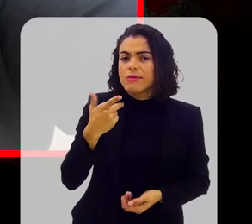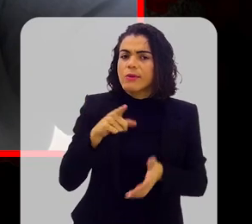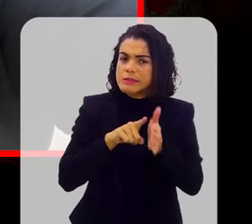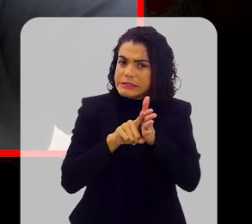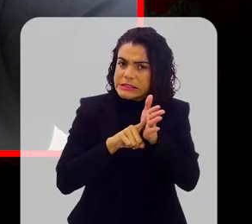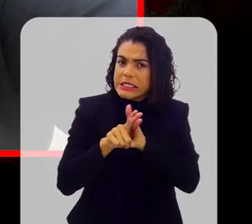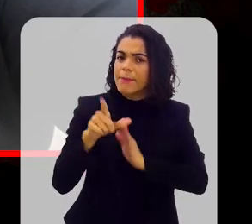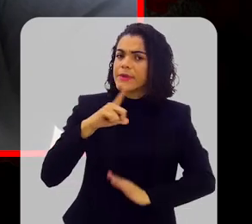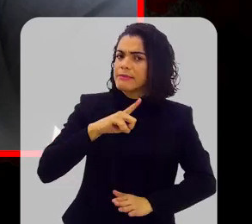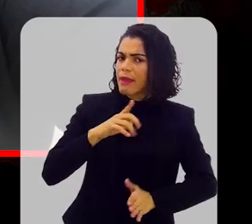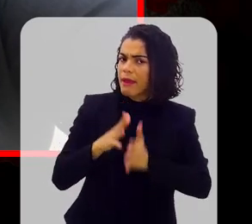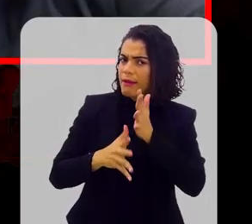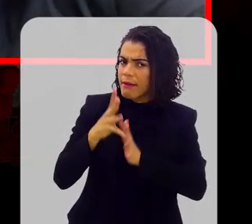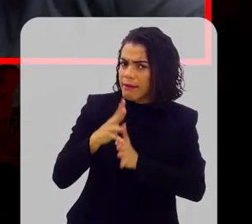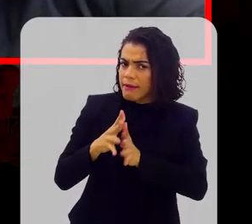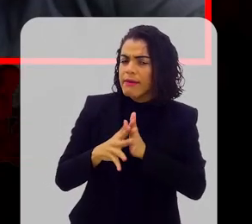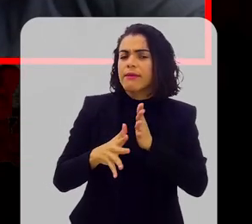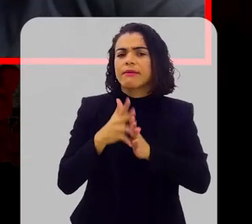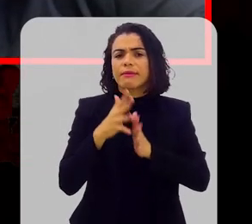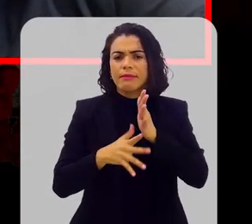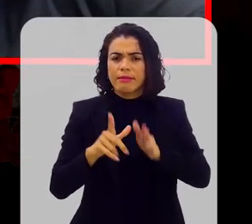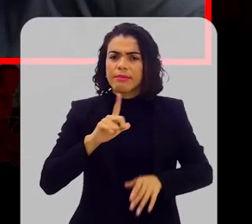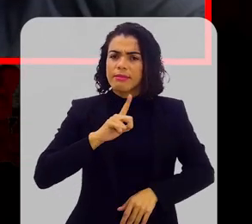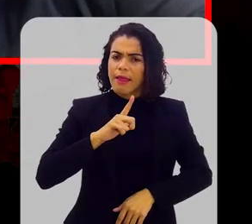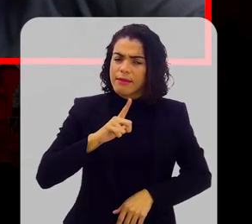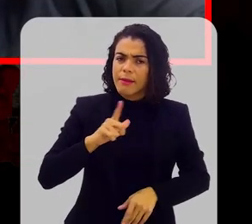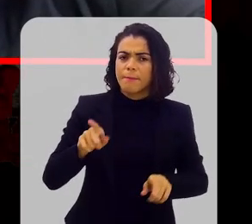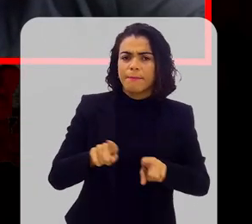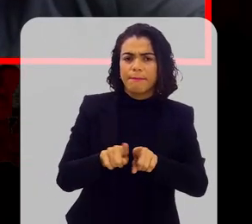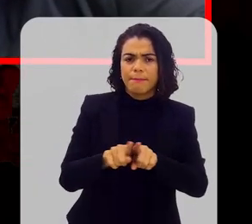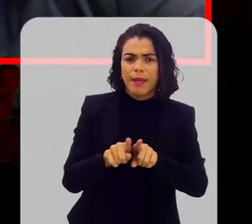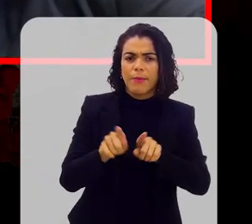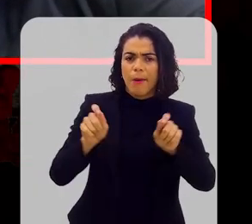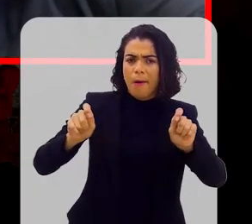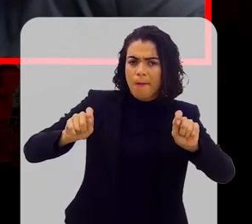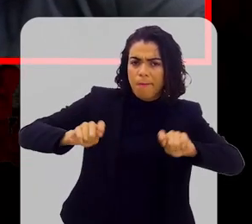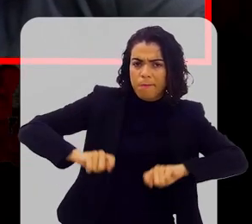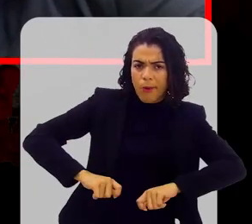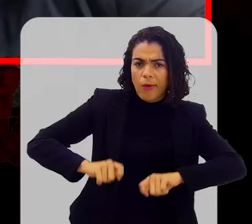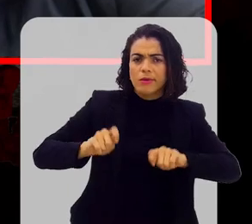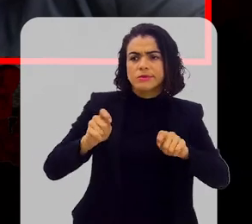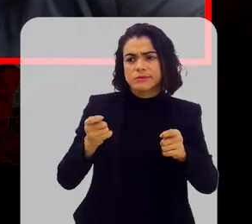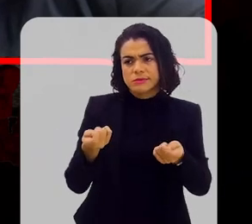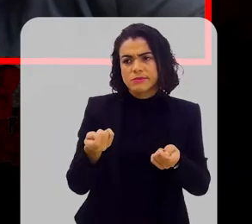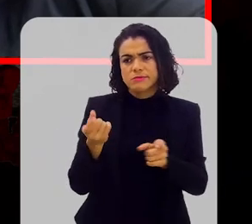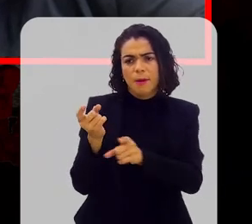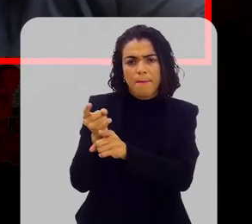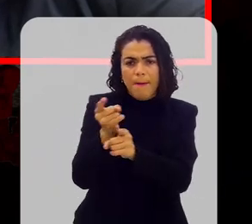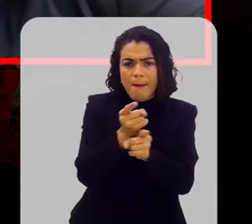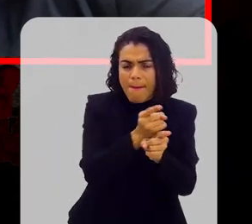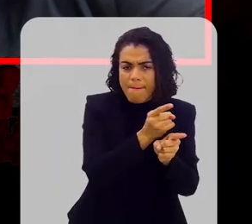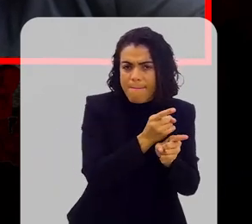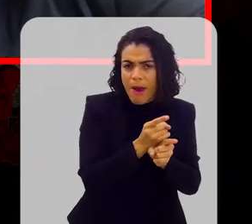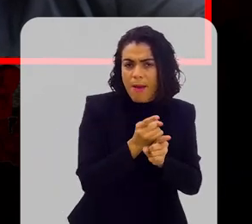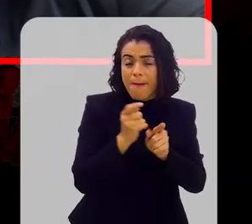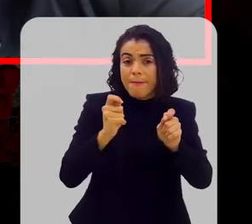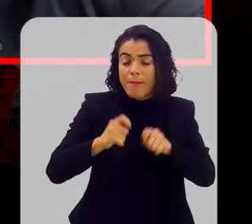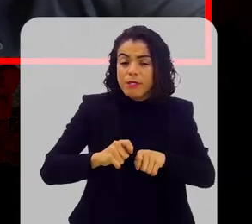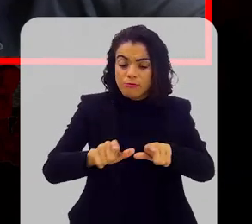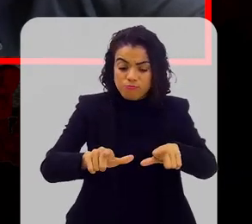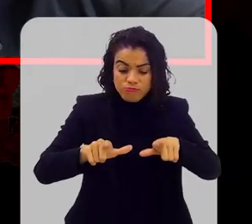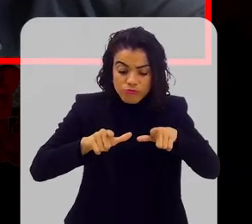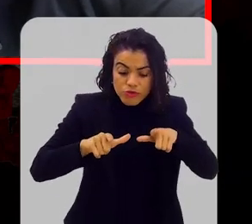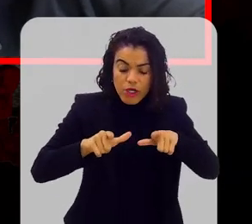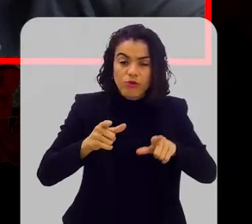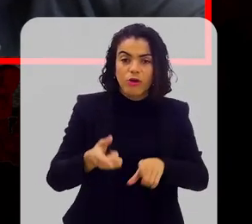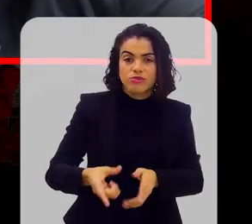falando de um exame que tem uma complexidade, que tem uma possibilidade de ter um impacto diminuindo a incidência do câncer colo-retal, permitindo um